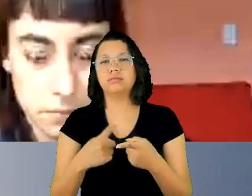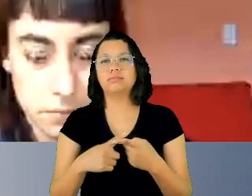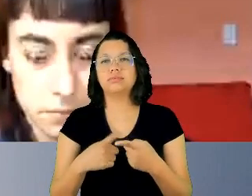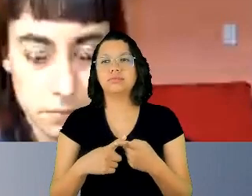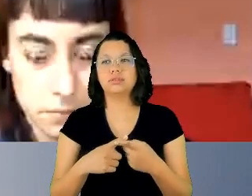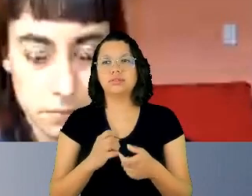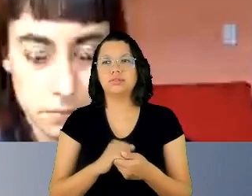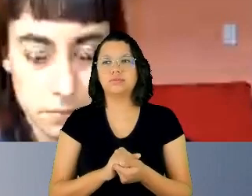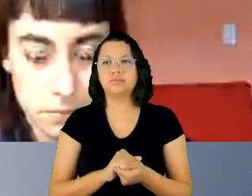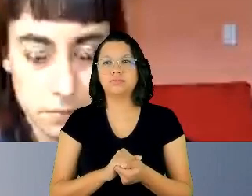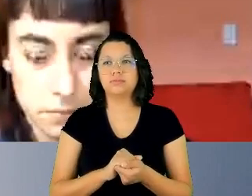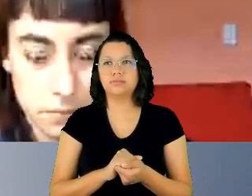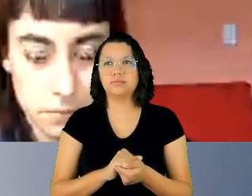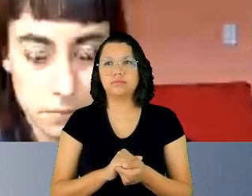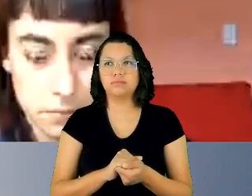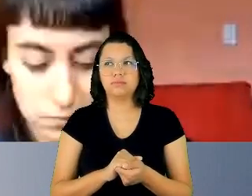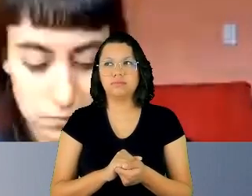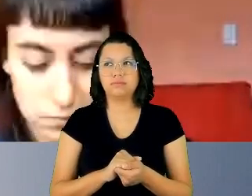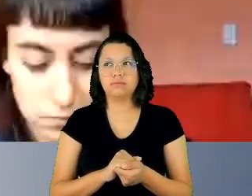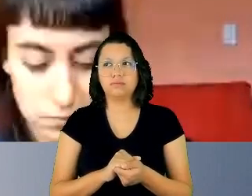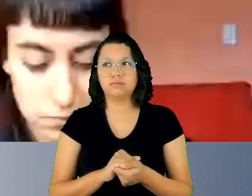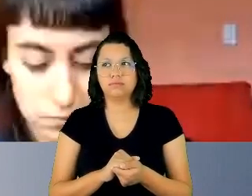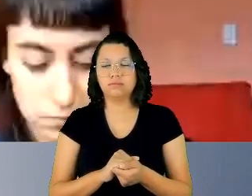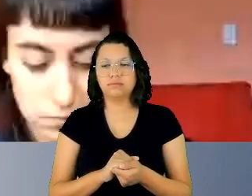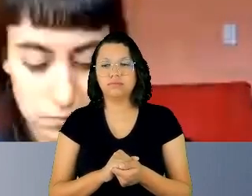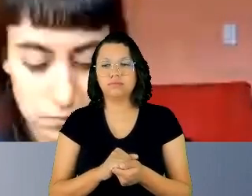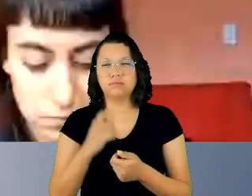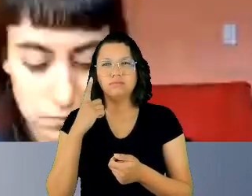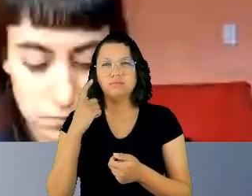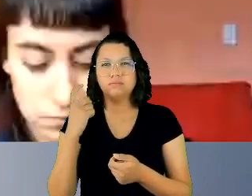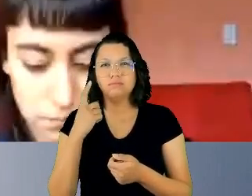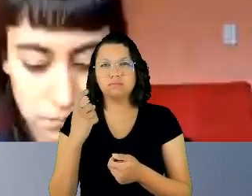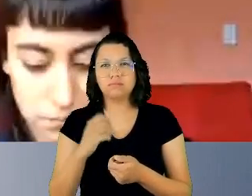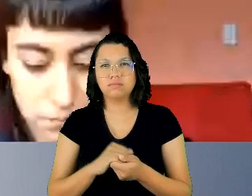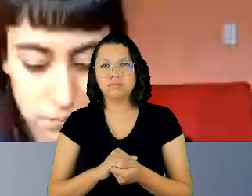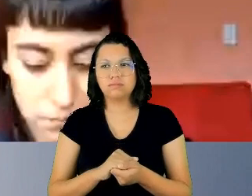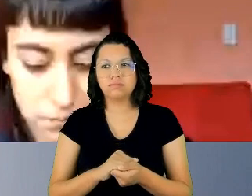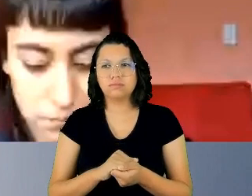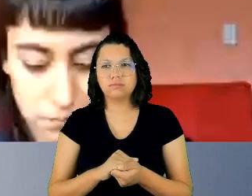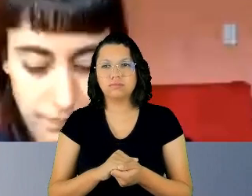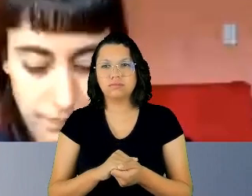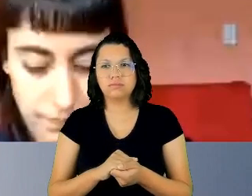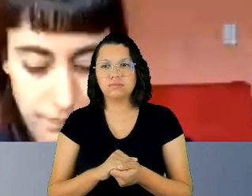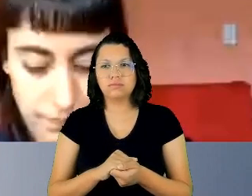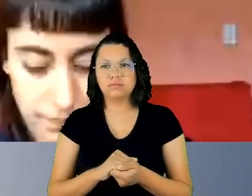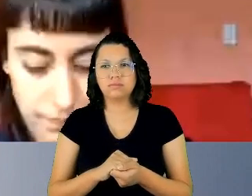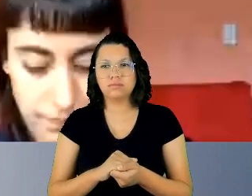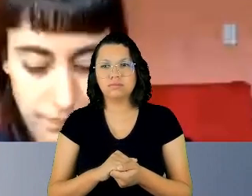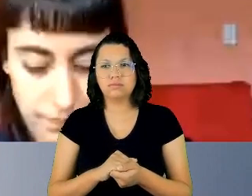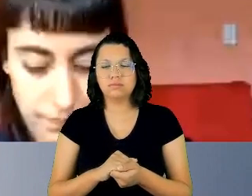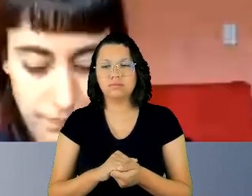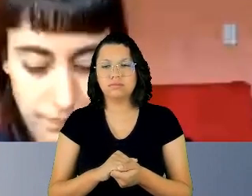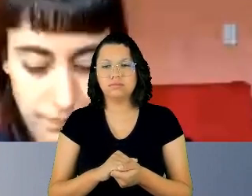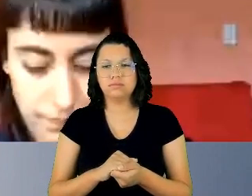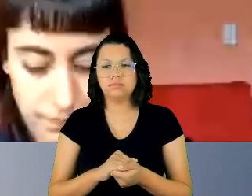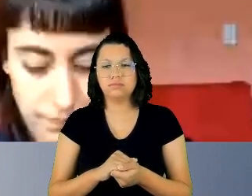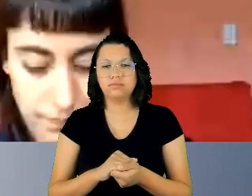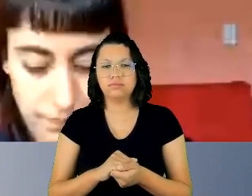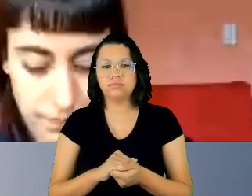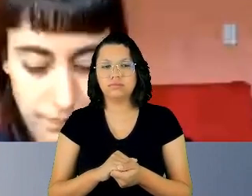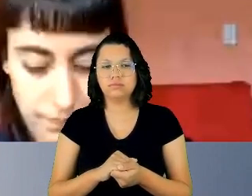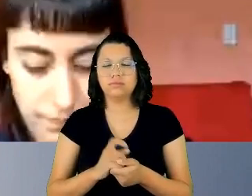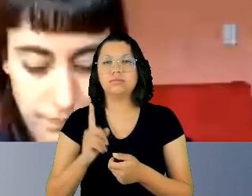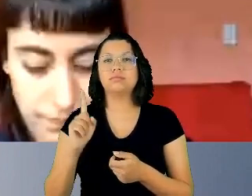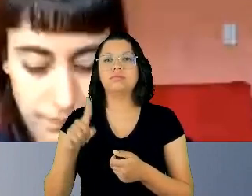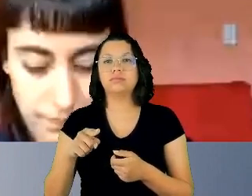da Corte de-Americana, o a Corte de Norte-Americana buscava era, justamente,